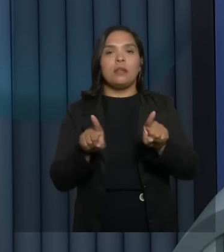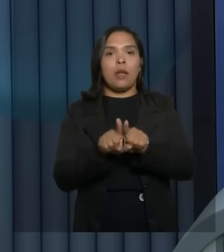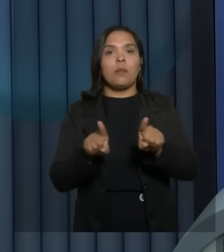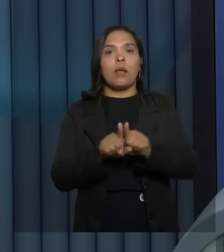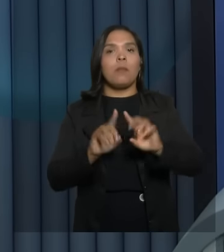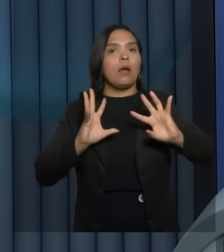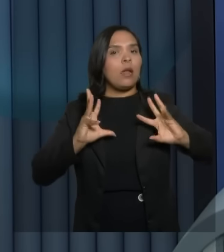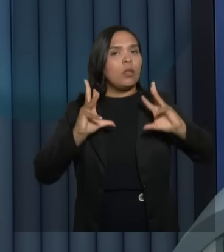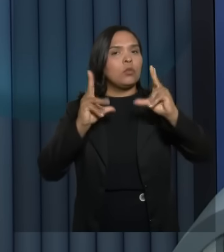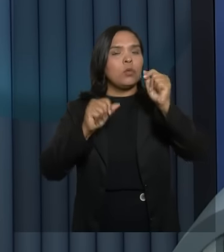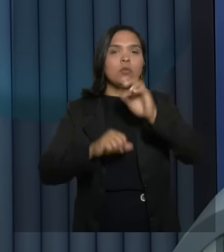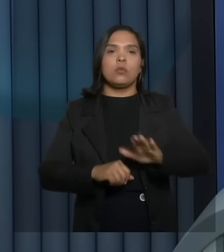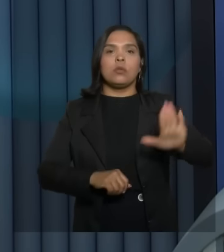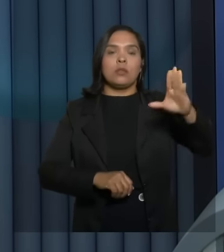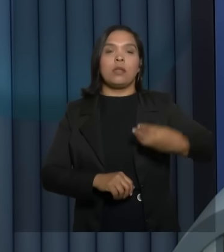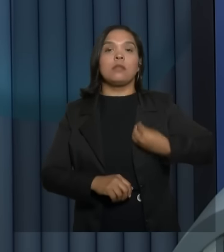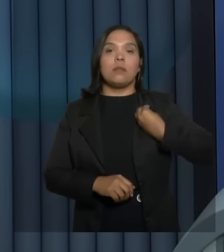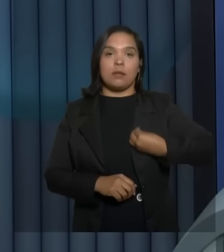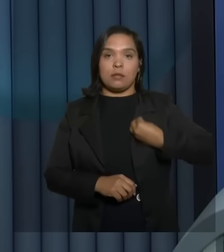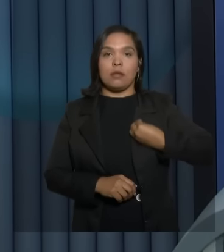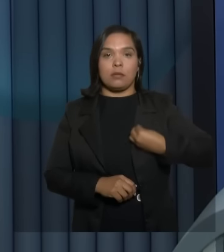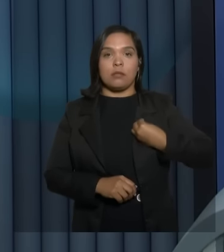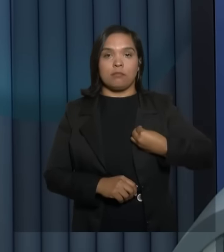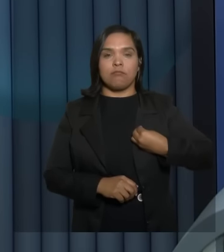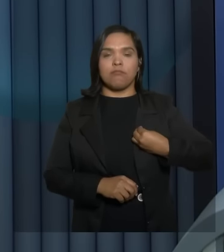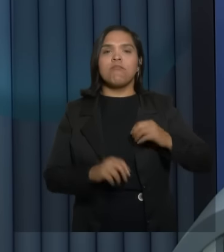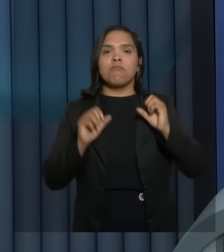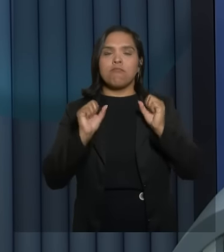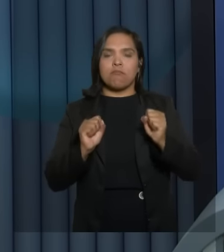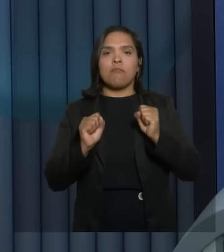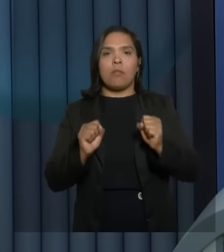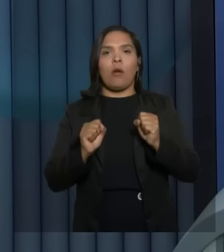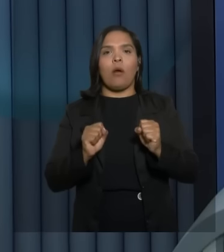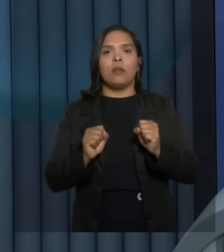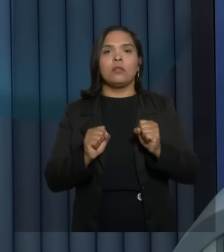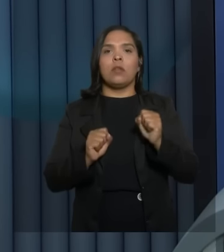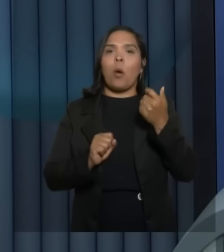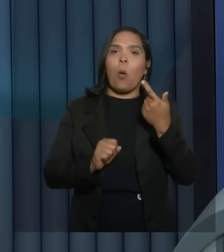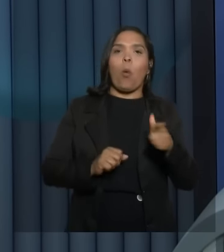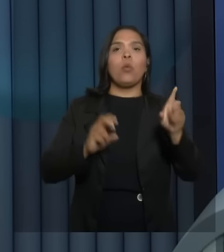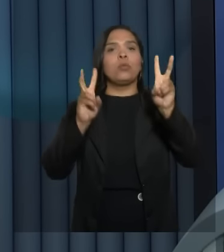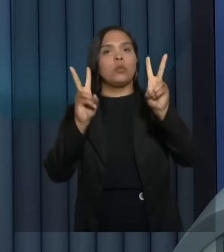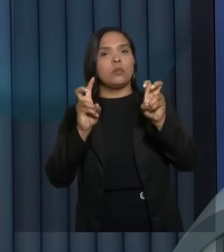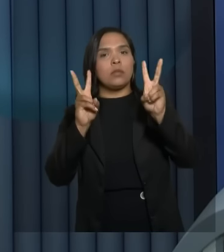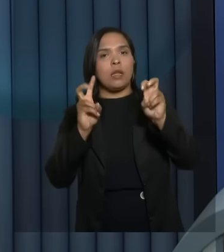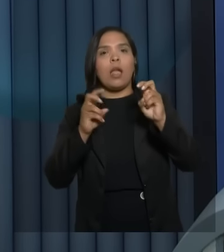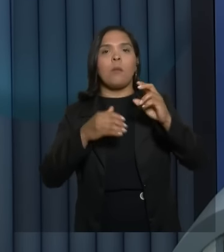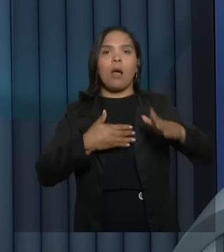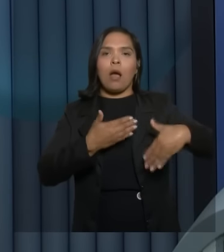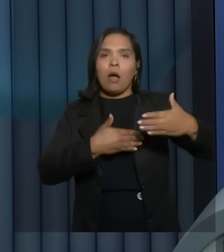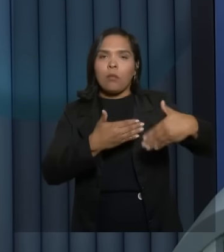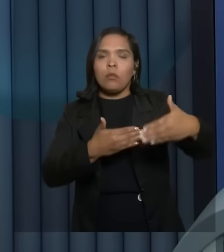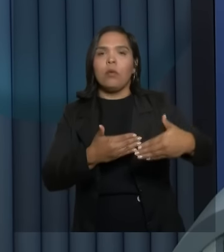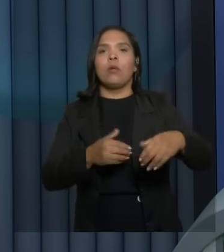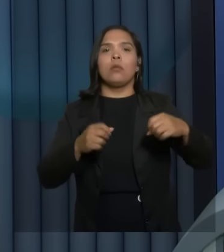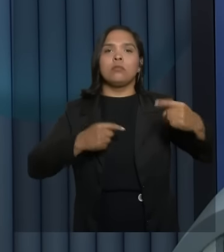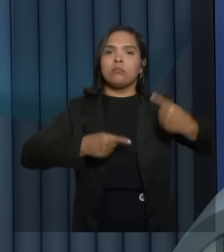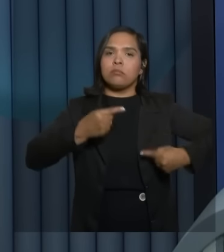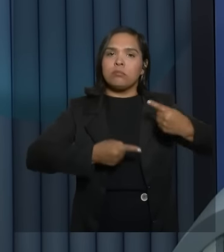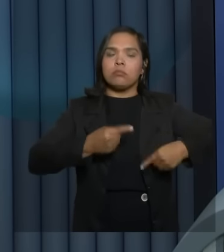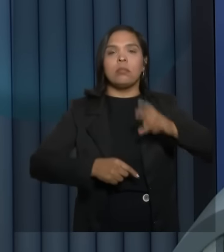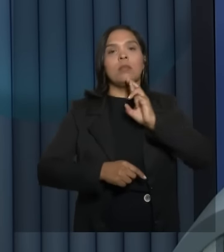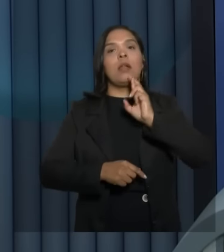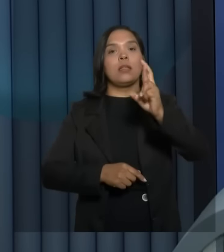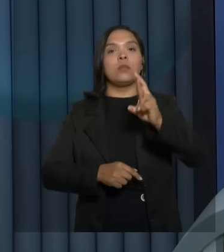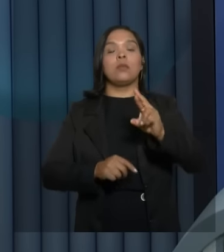para todos os candidatos aqui presentes. A senhora pode dispor de algum outro tempo que a senhora tenha ao longo desse debate para responder